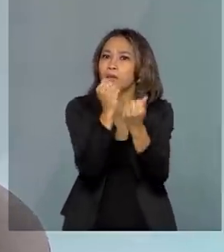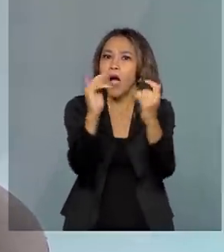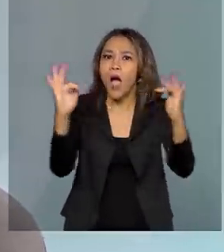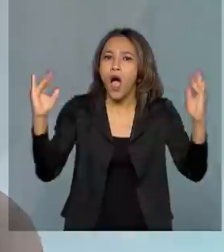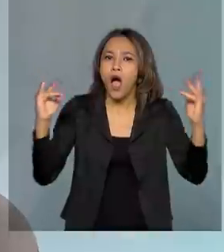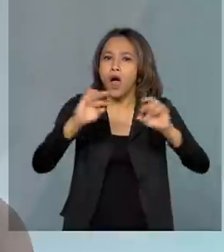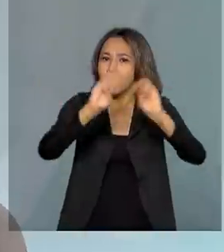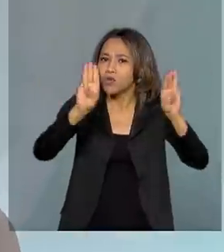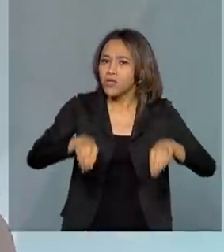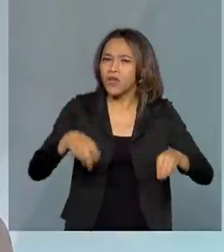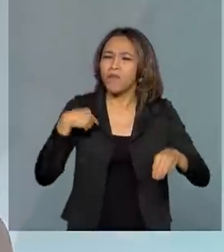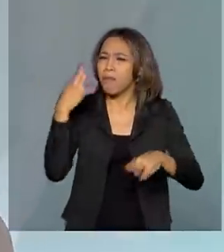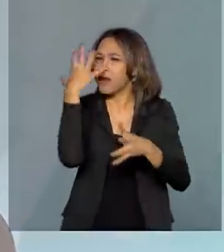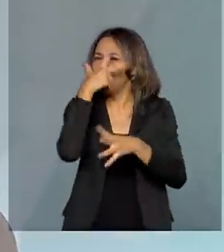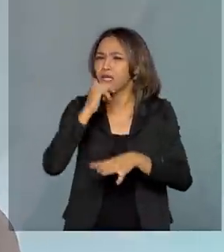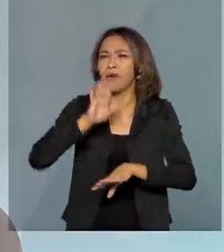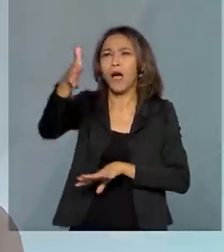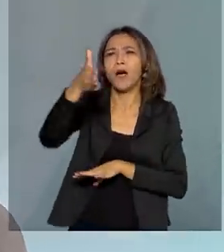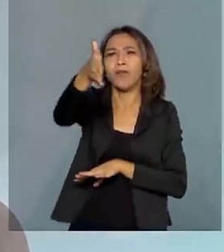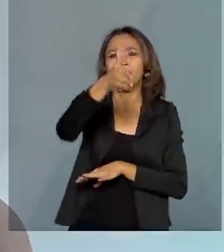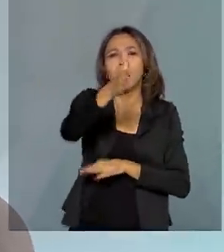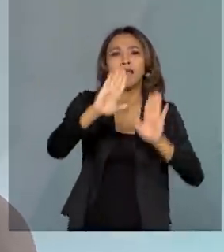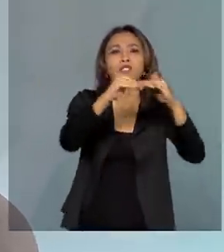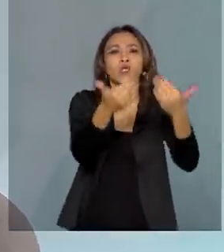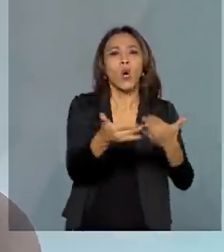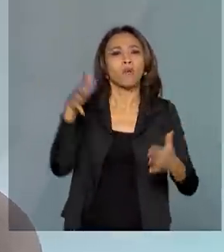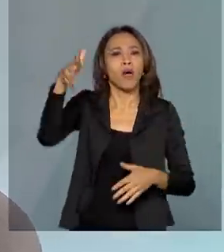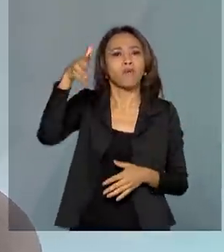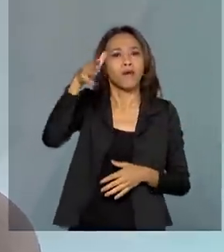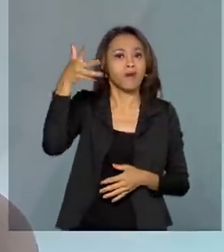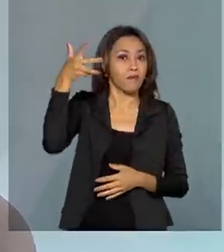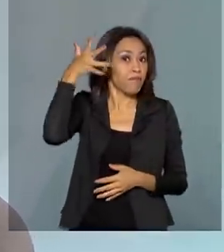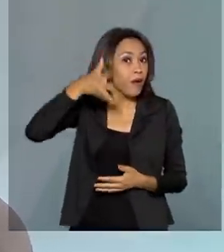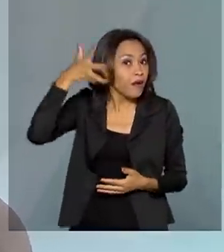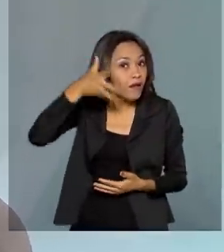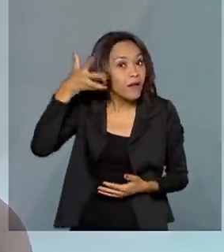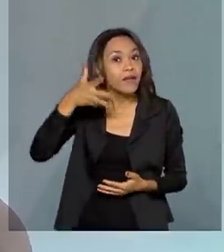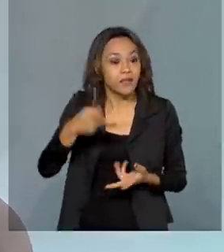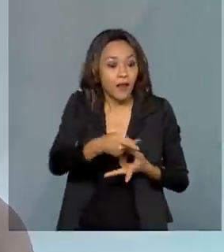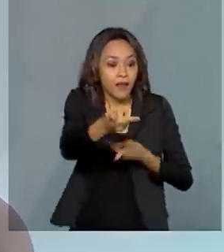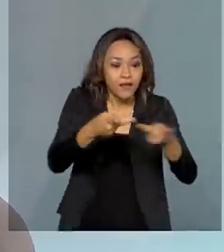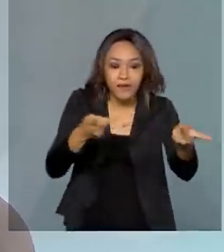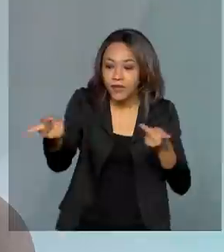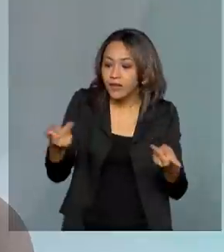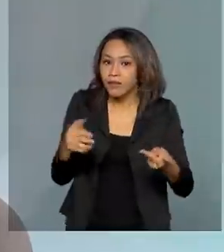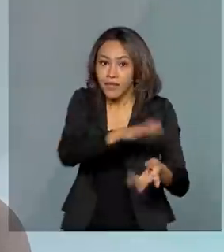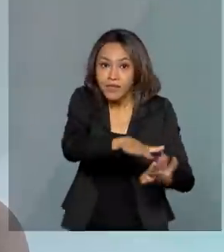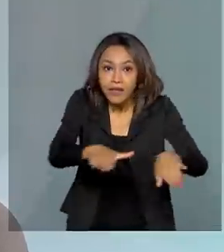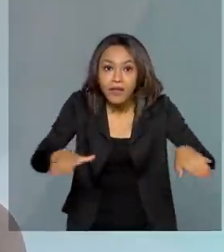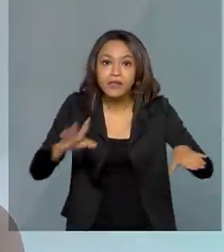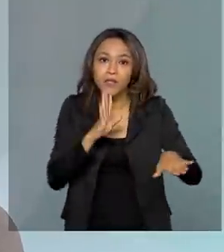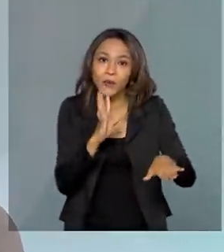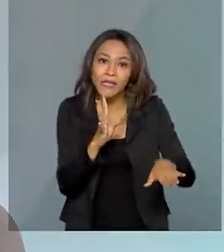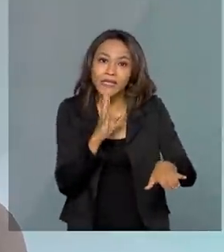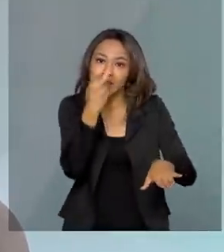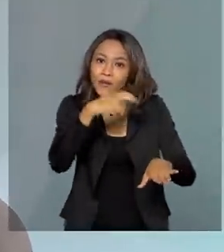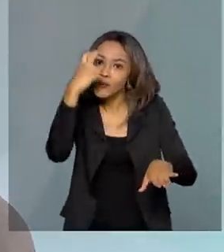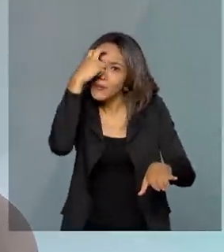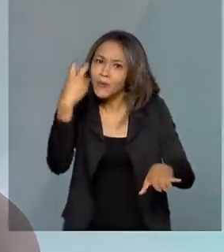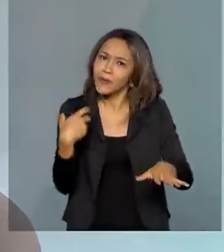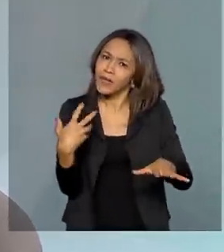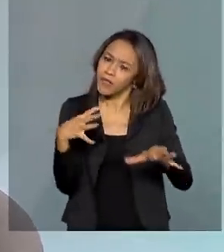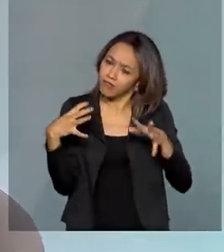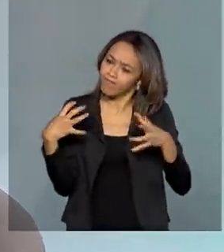nas escolas, com palestras, levando para as crianças parte da nossa história, para que eles se apropriem da nossa cultura.